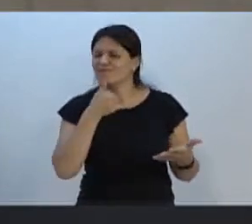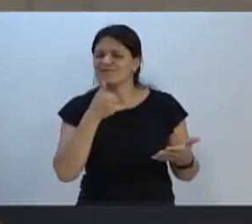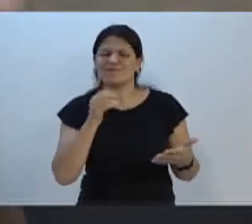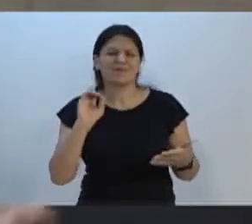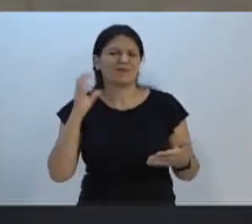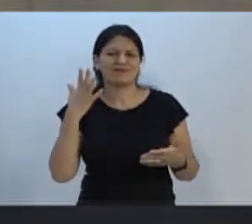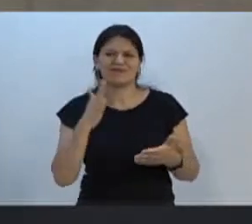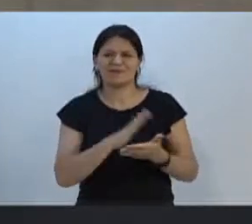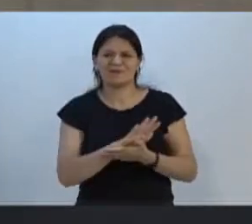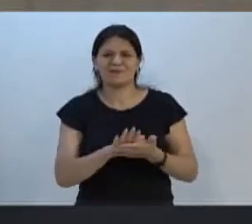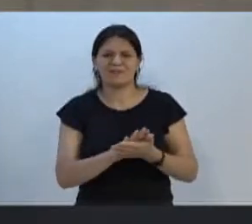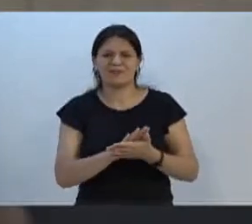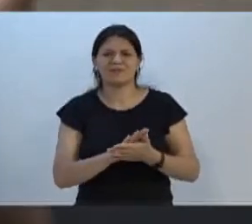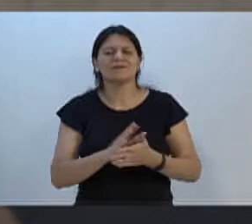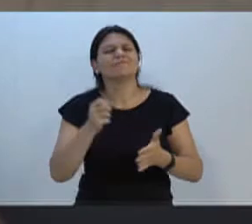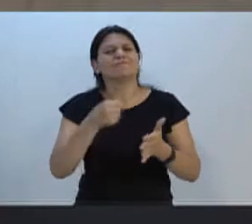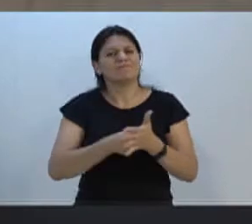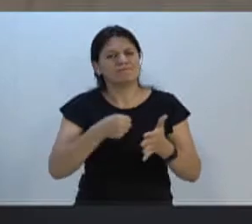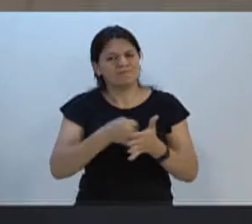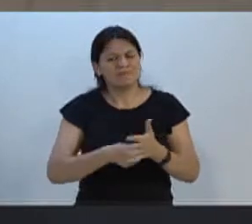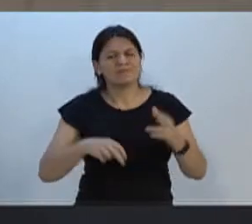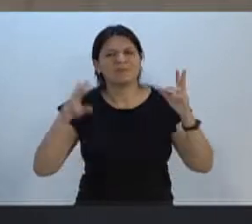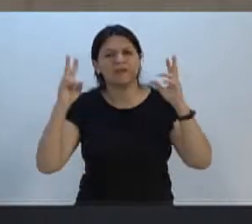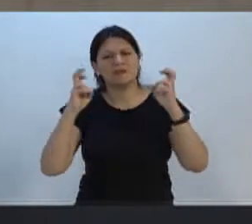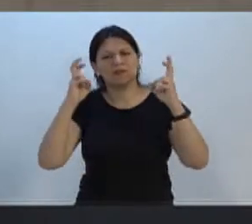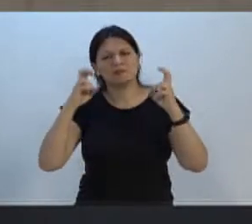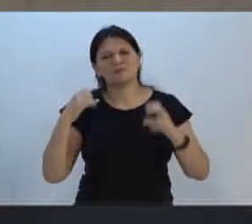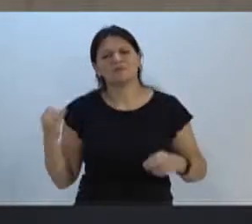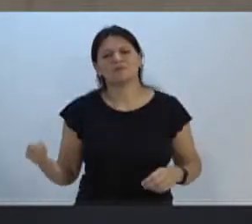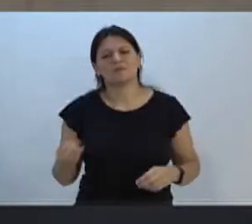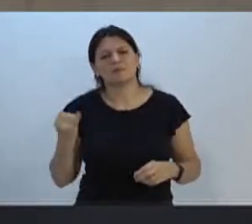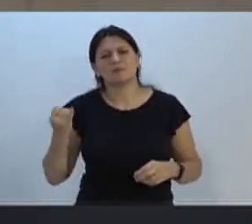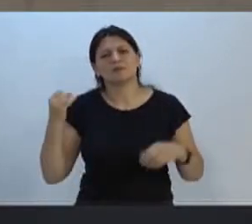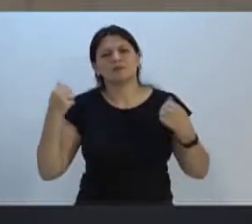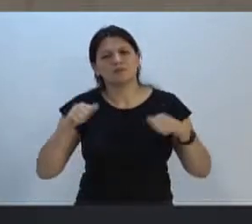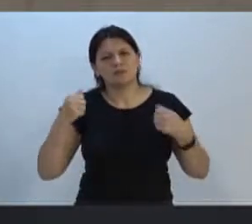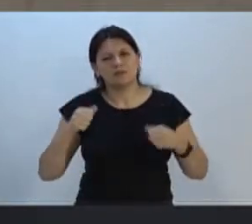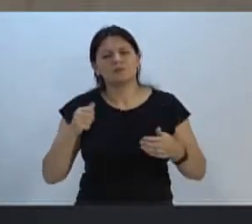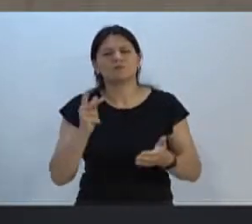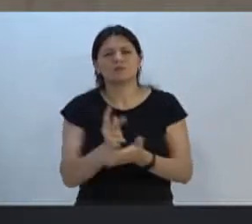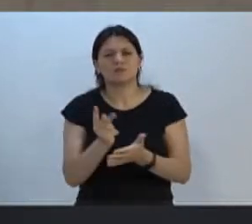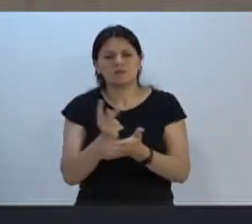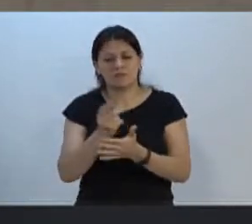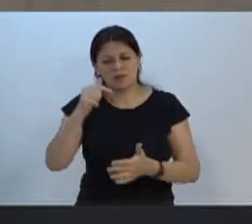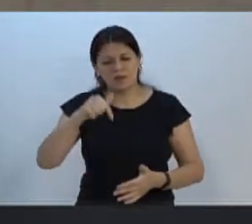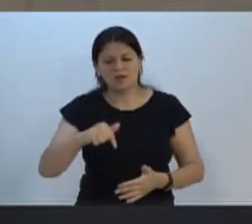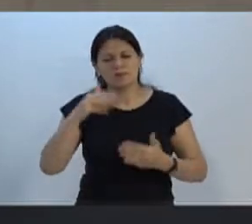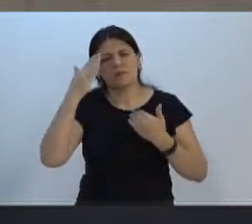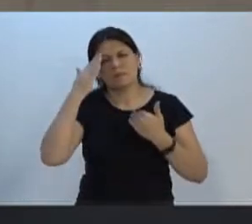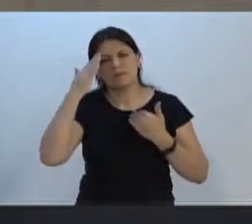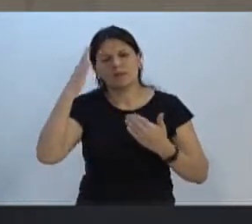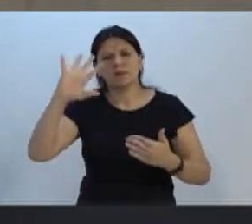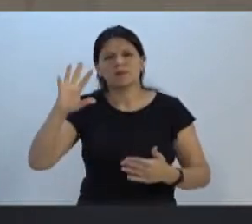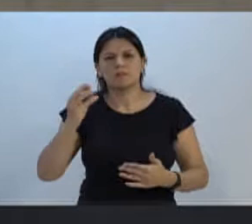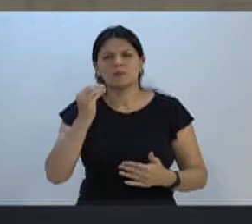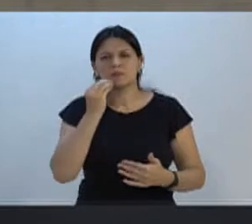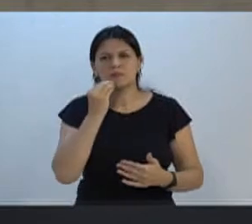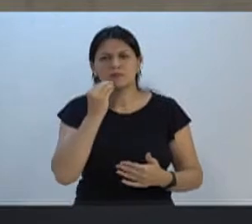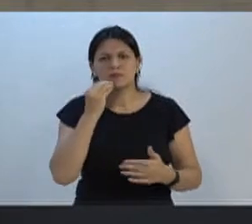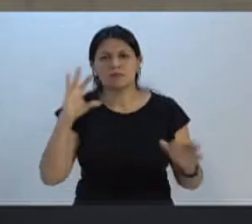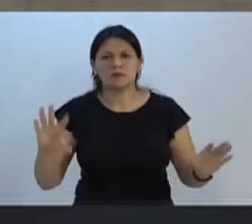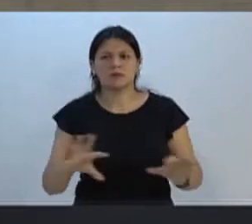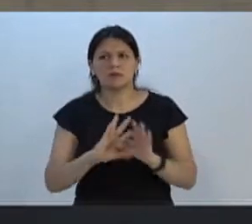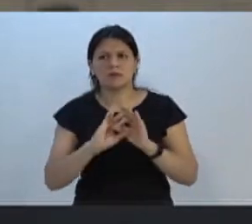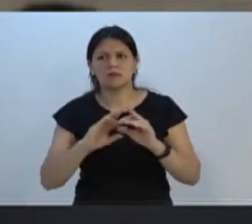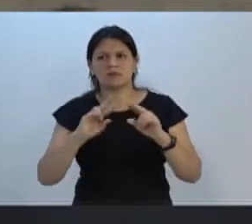rua. Então, a luta tem que continuar. Esse é um assunto realmente importante que nós temos que continuar batendo essa tecla aqui. Então, obrigado pela oportunidade. Ligação Vela